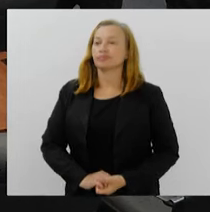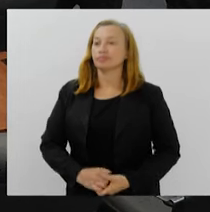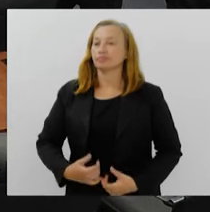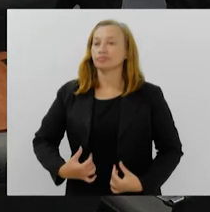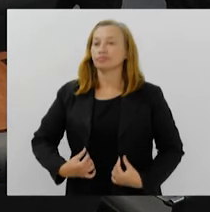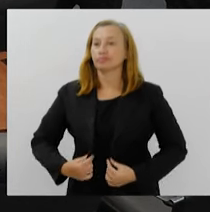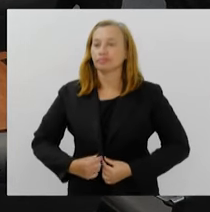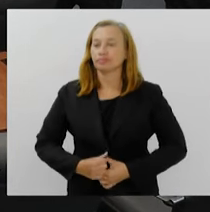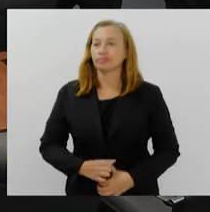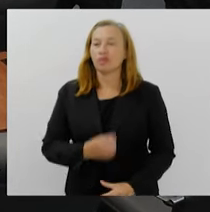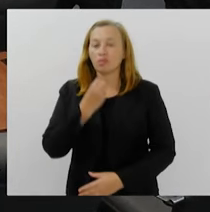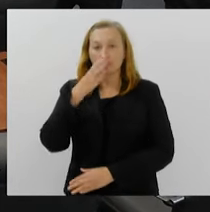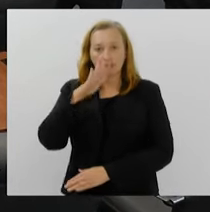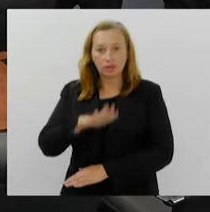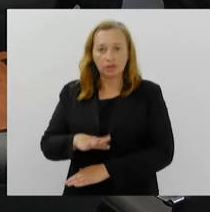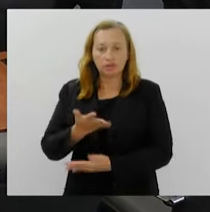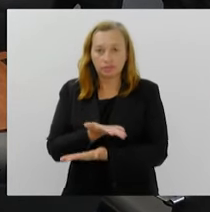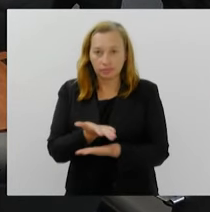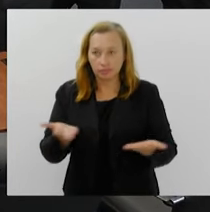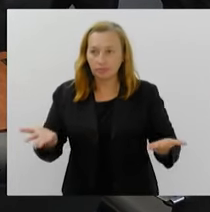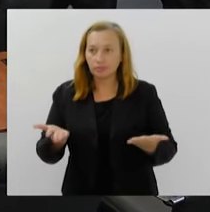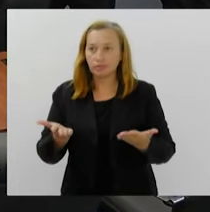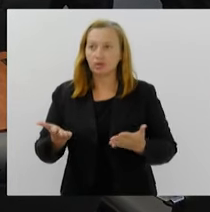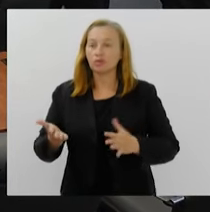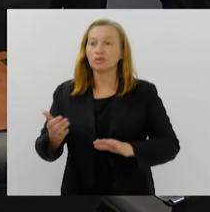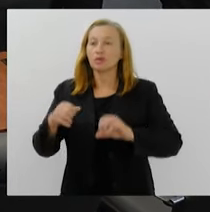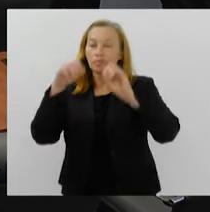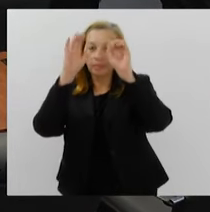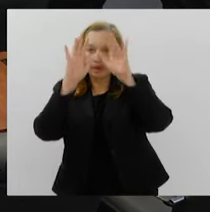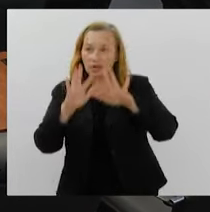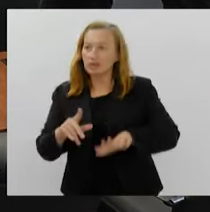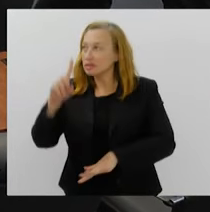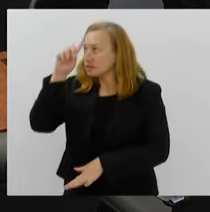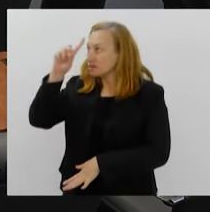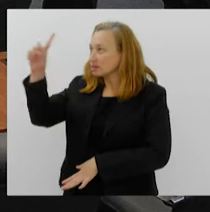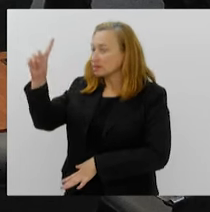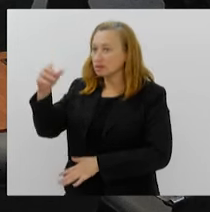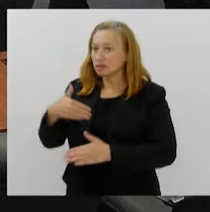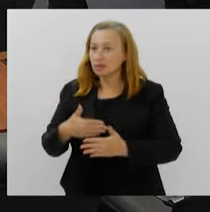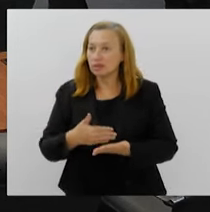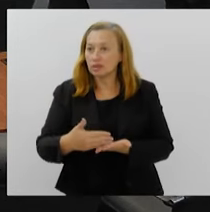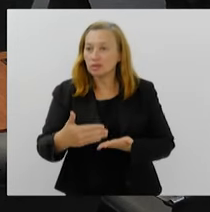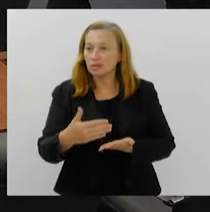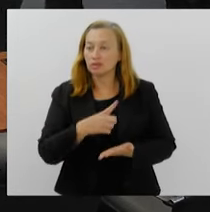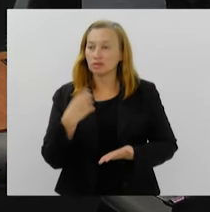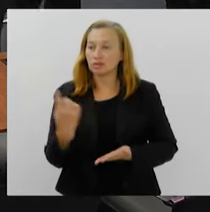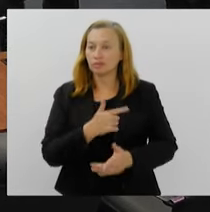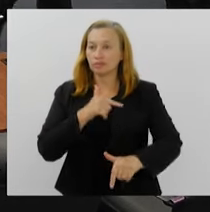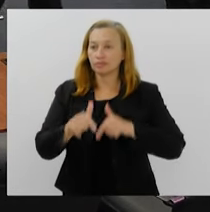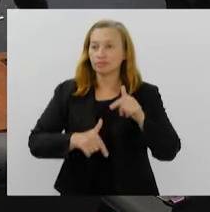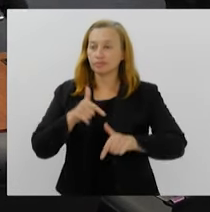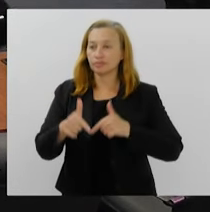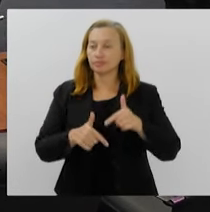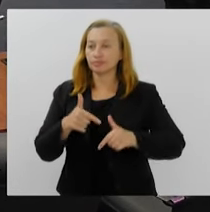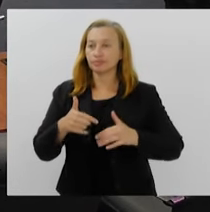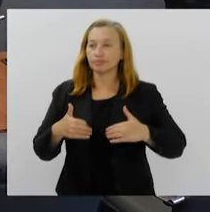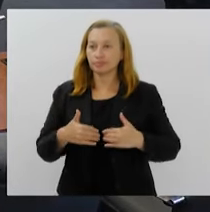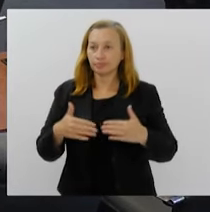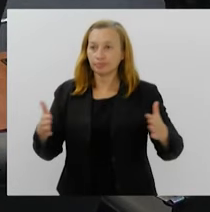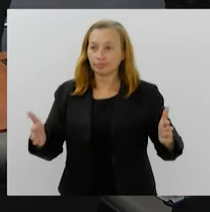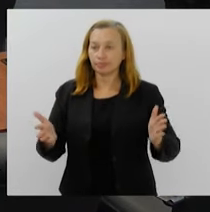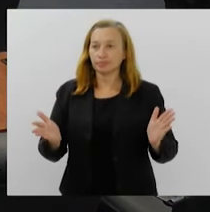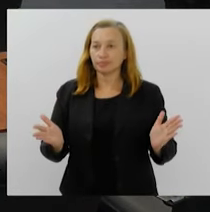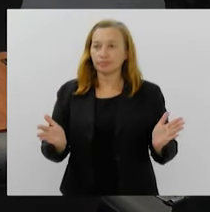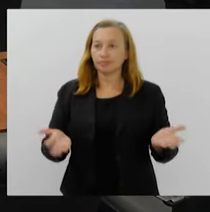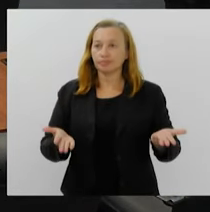Boa tarde a todos. A venda número legal sobre a proteção de Deus iniciaremos o nosso trabalho. Está aberta a sessão.